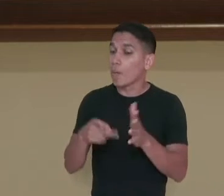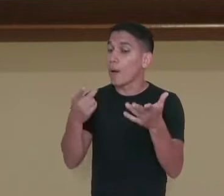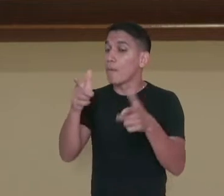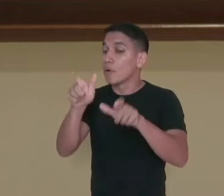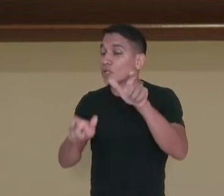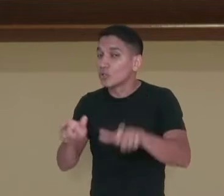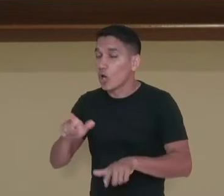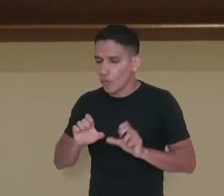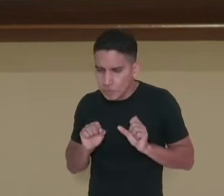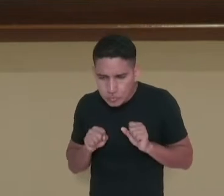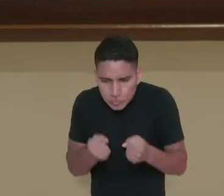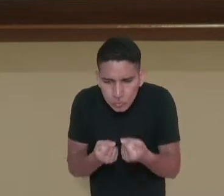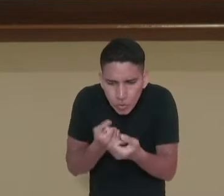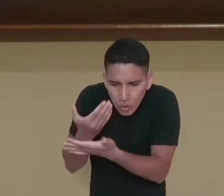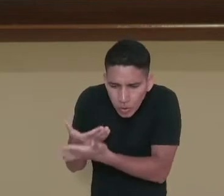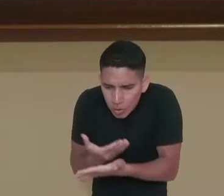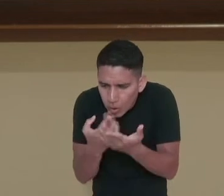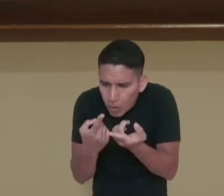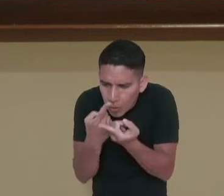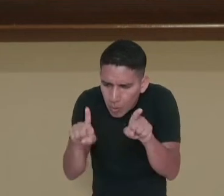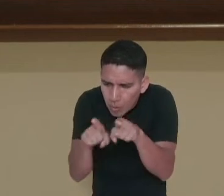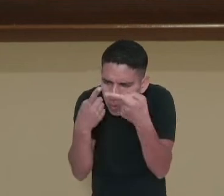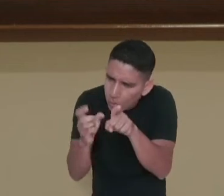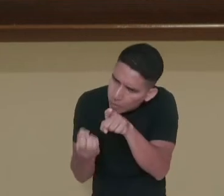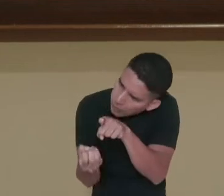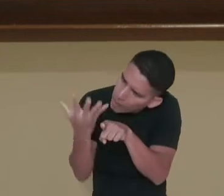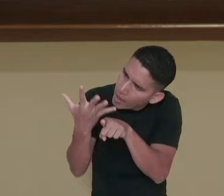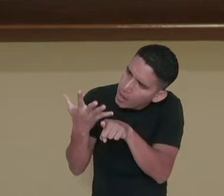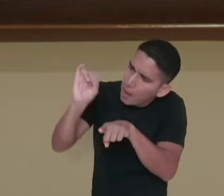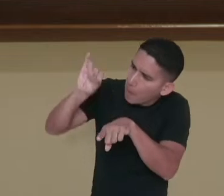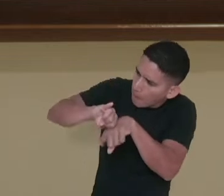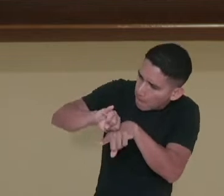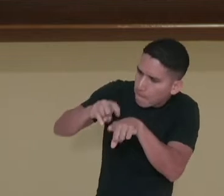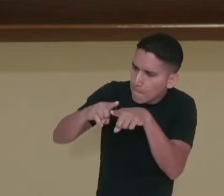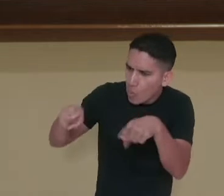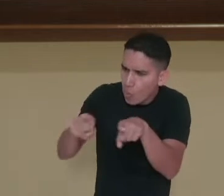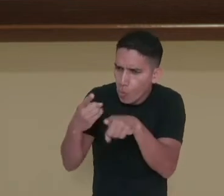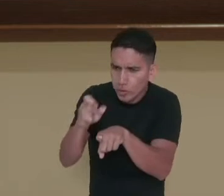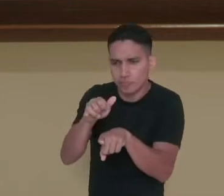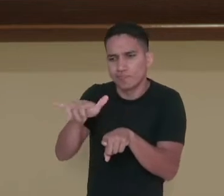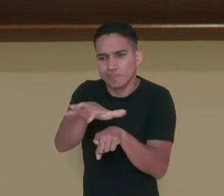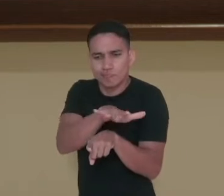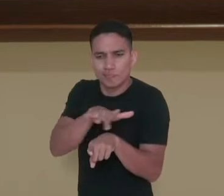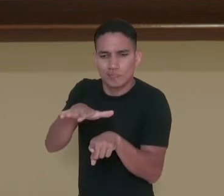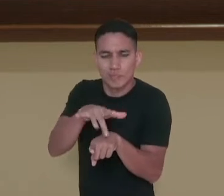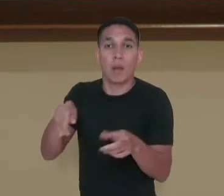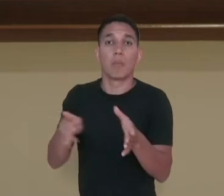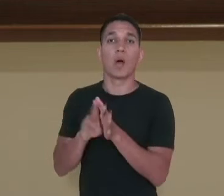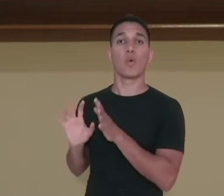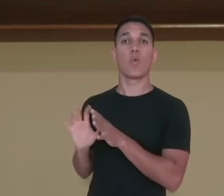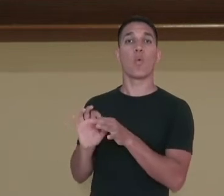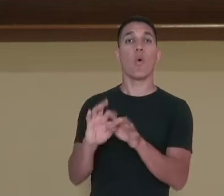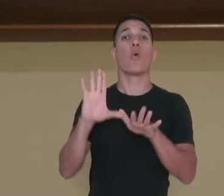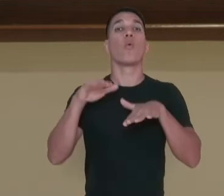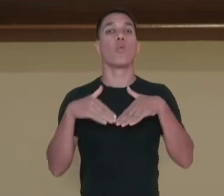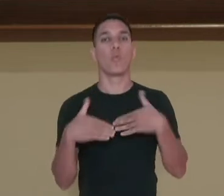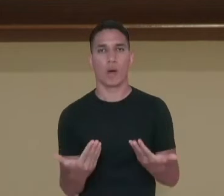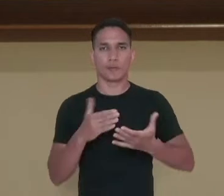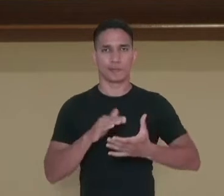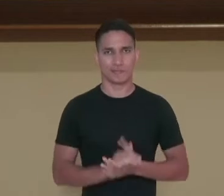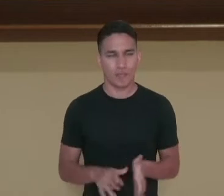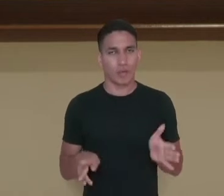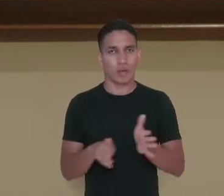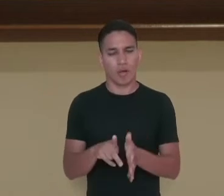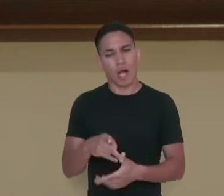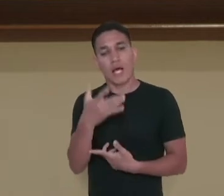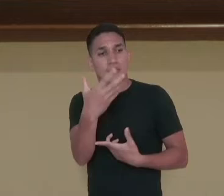debruça ao estudo do surgimento dos instrumentos musicais, bem como o contexto em que eles estavam inseridos, em